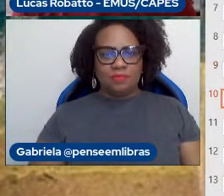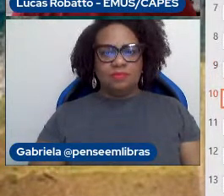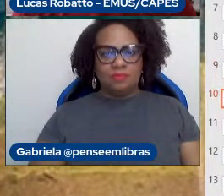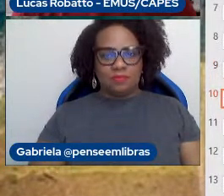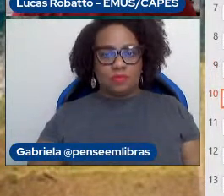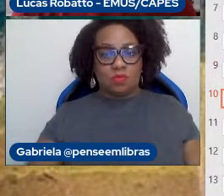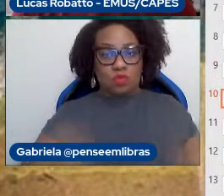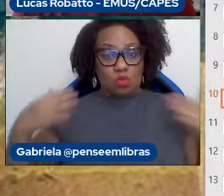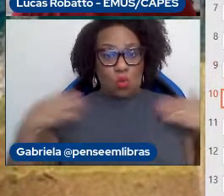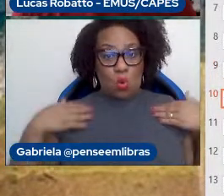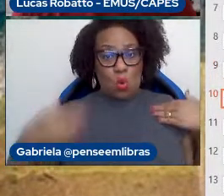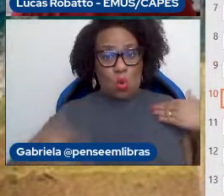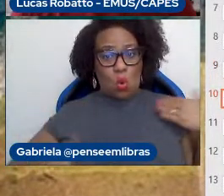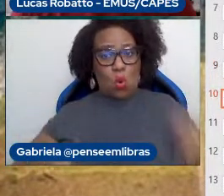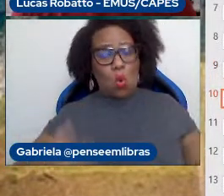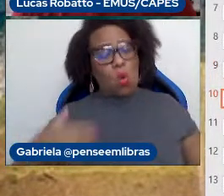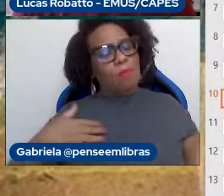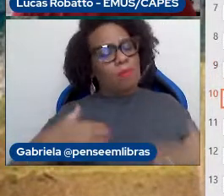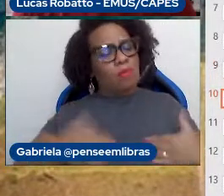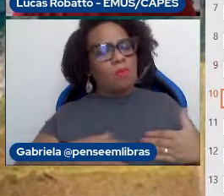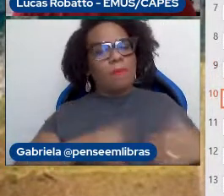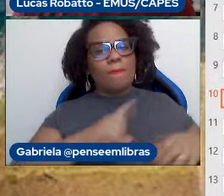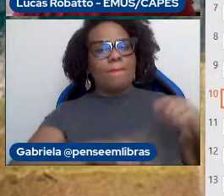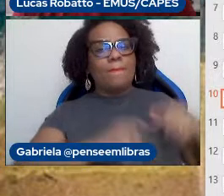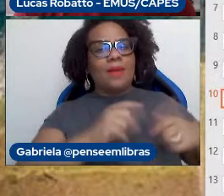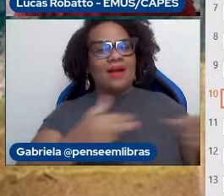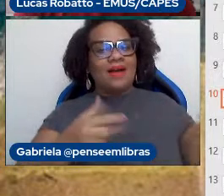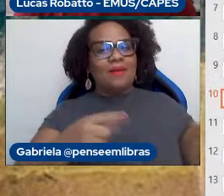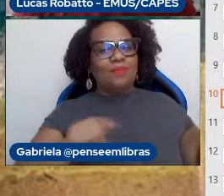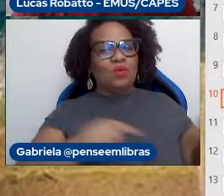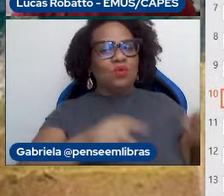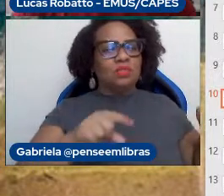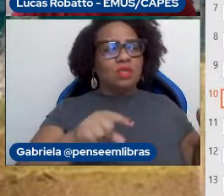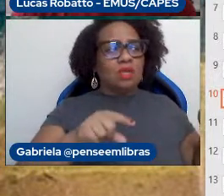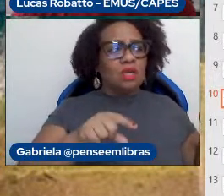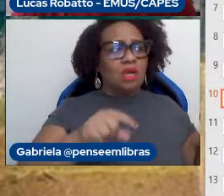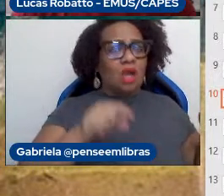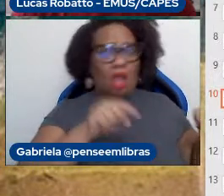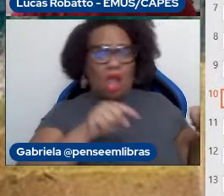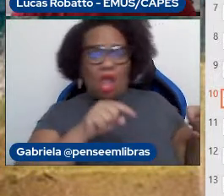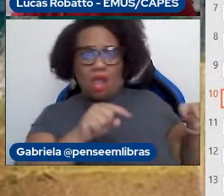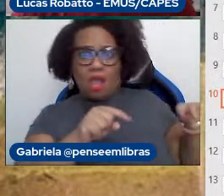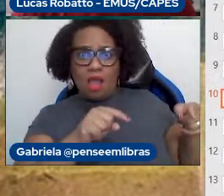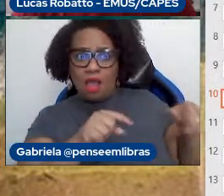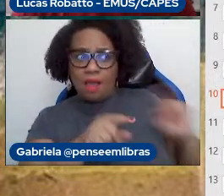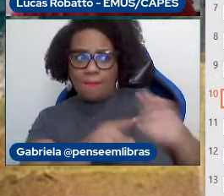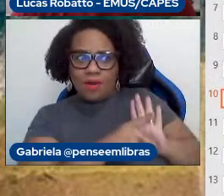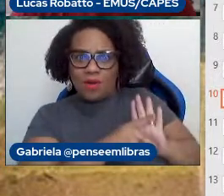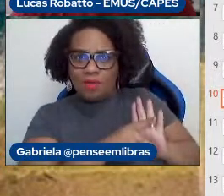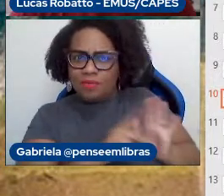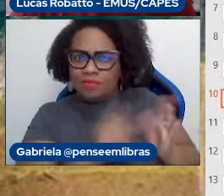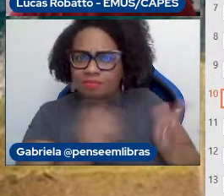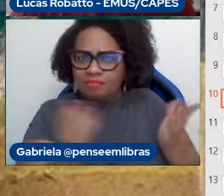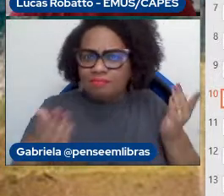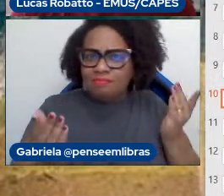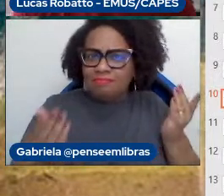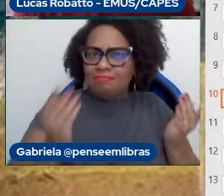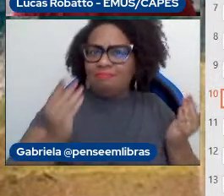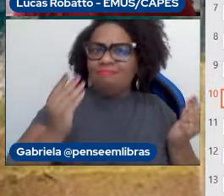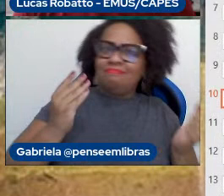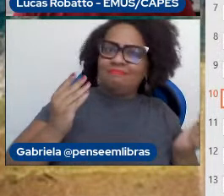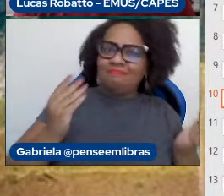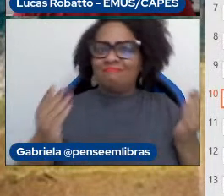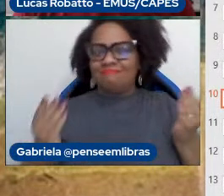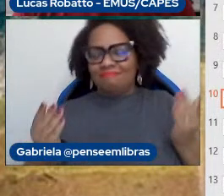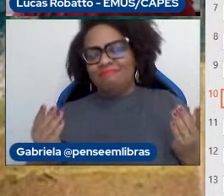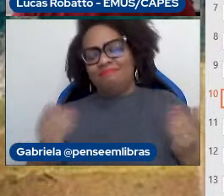e o instrumento ou o corpo é o instrumento. São algumas questões que guiam